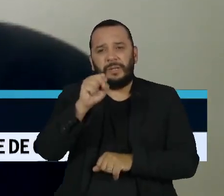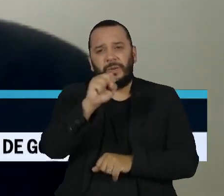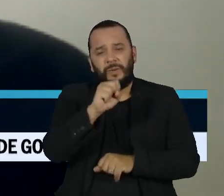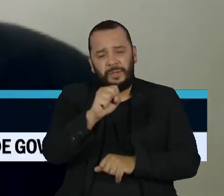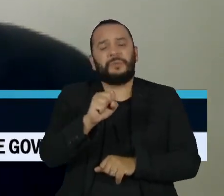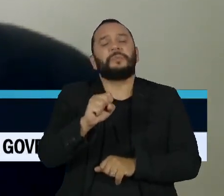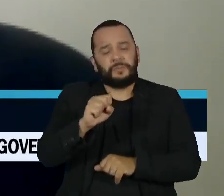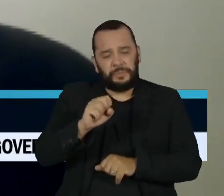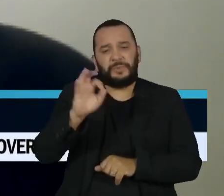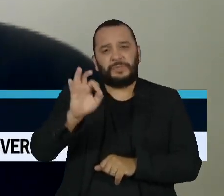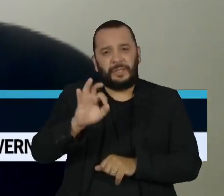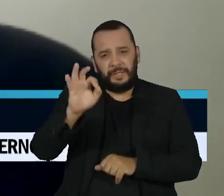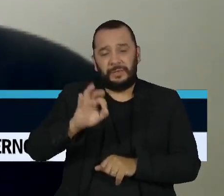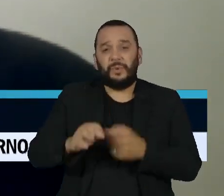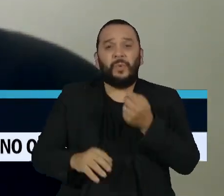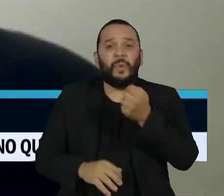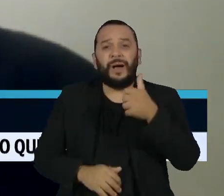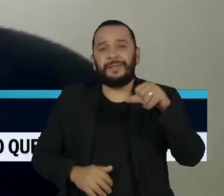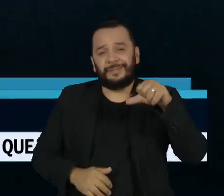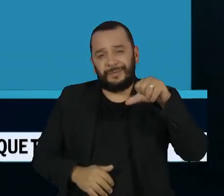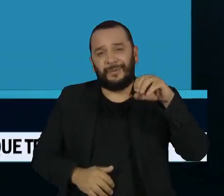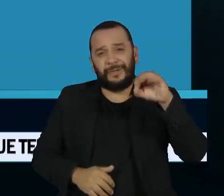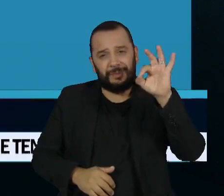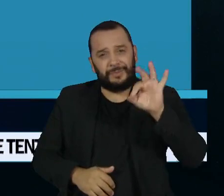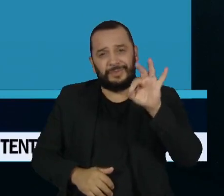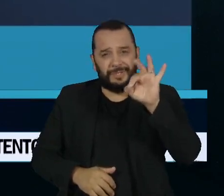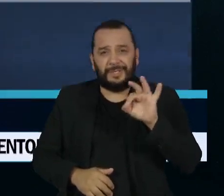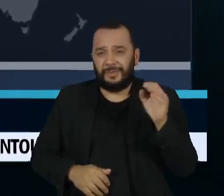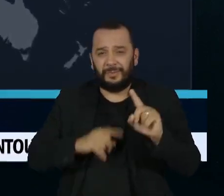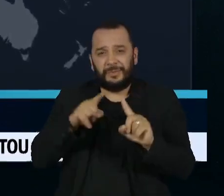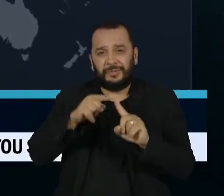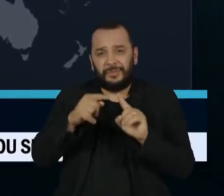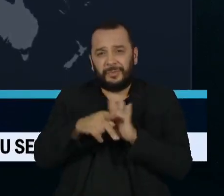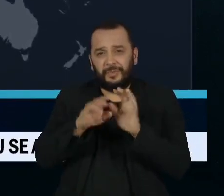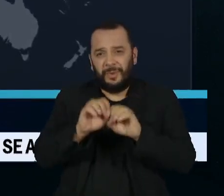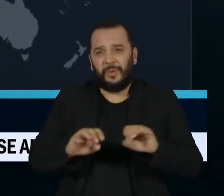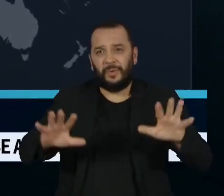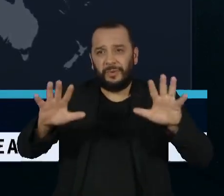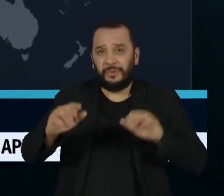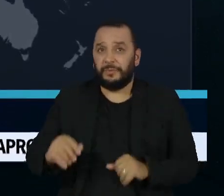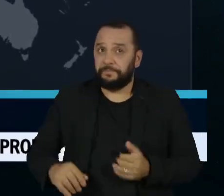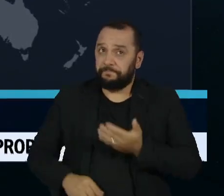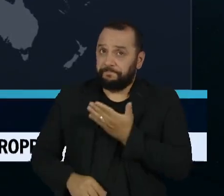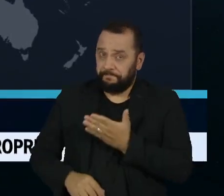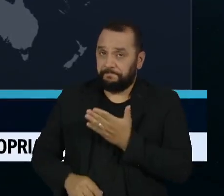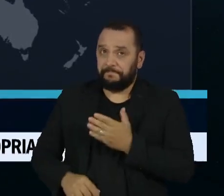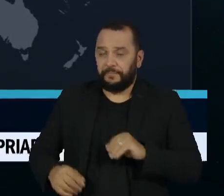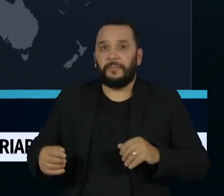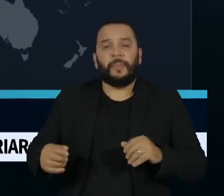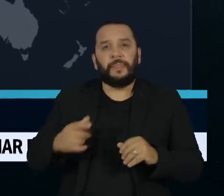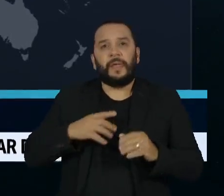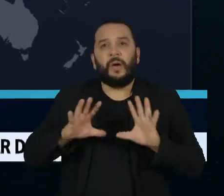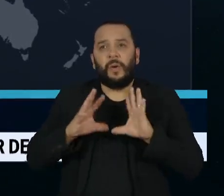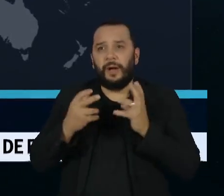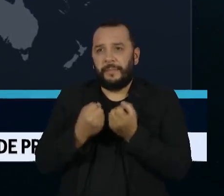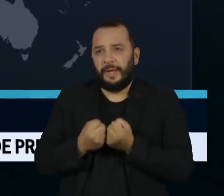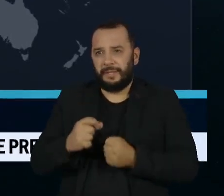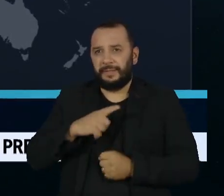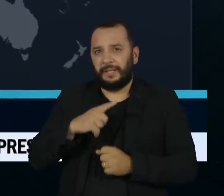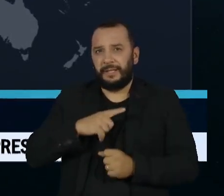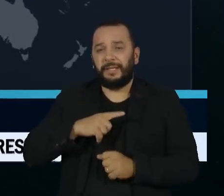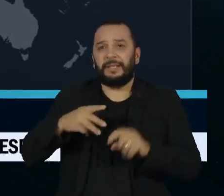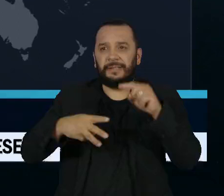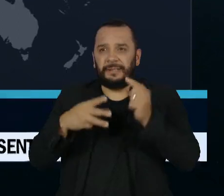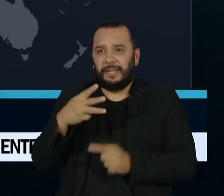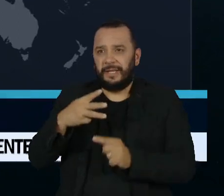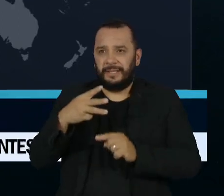de 90% da ONU para a última década. Para atingir o objetivo, a Organização Mundial de Saúde tem três metas,